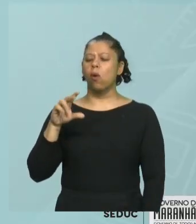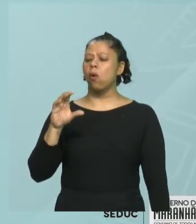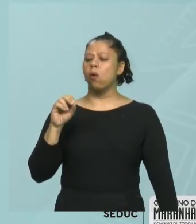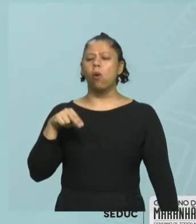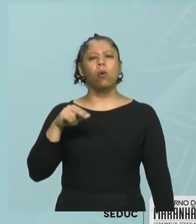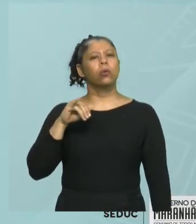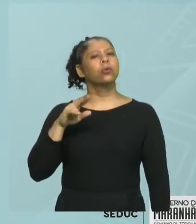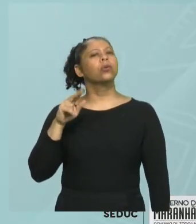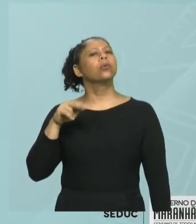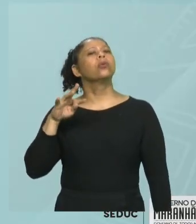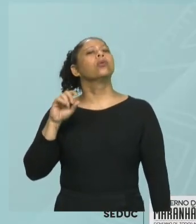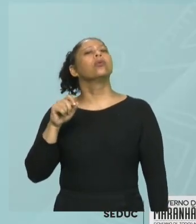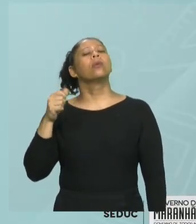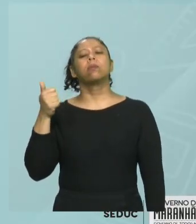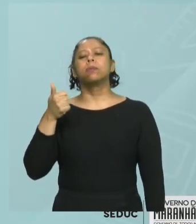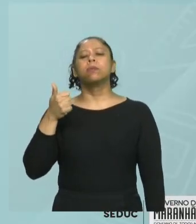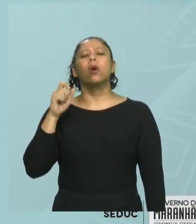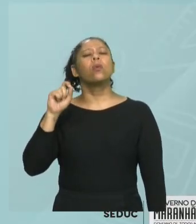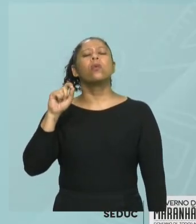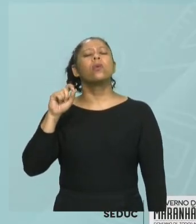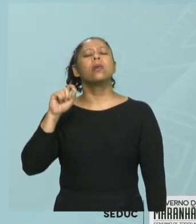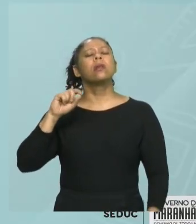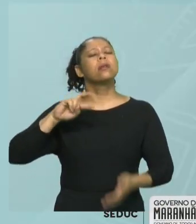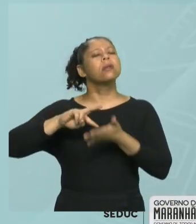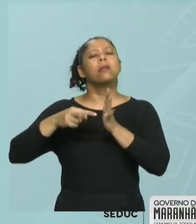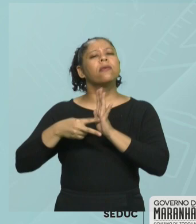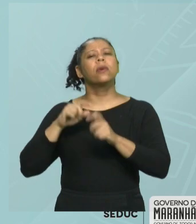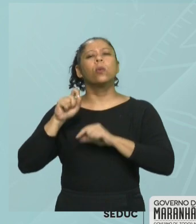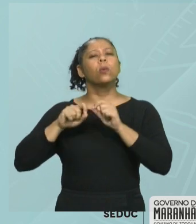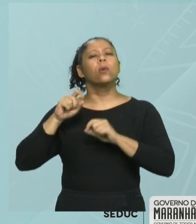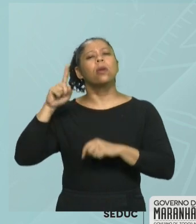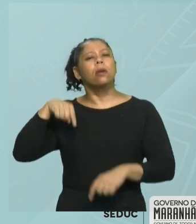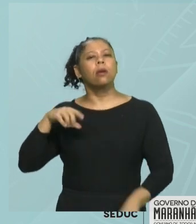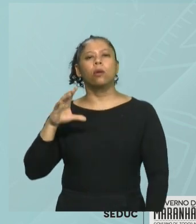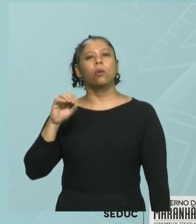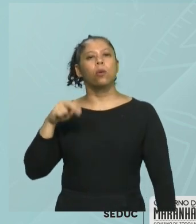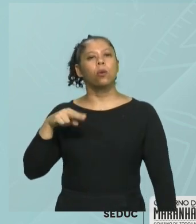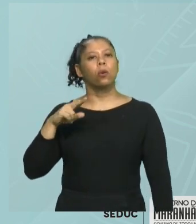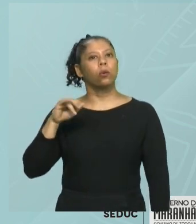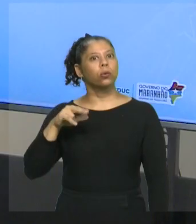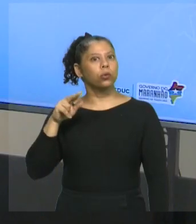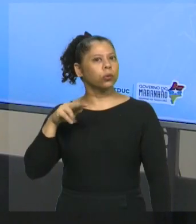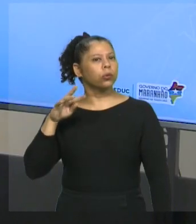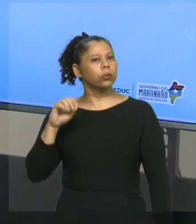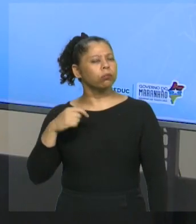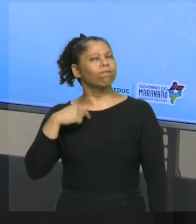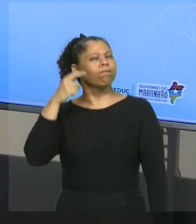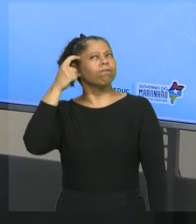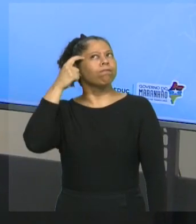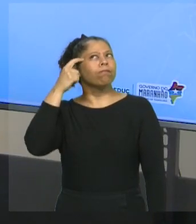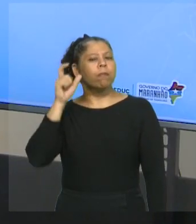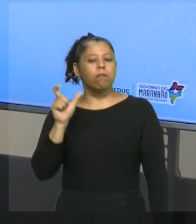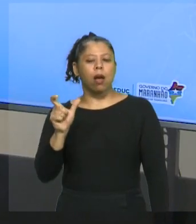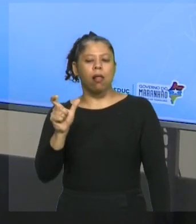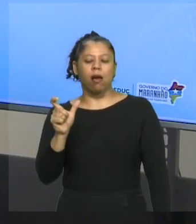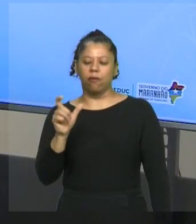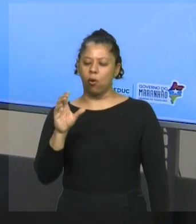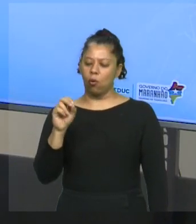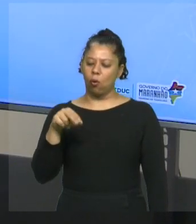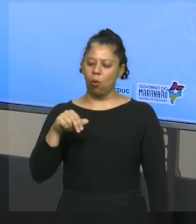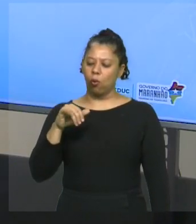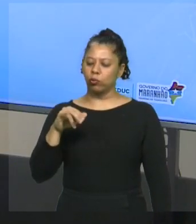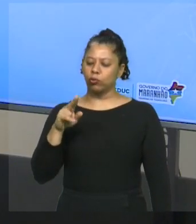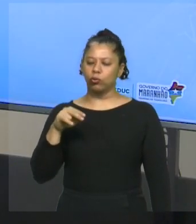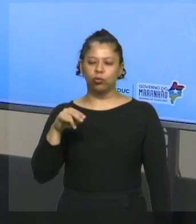Primeiro, o que é um conjunto? Ora, sempre que eu penso na palavra conjunto, eu lembro lá do conjunto de